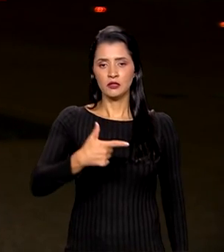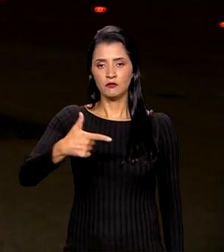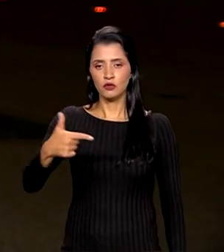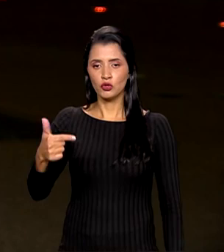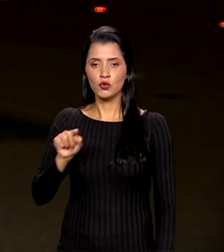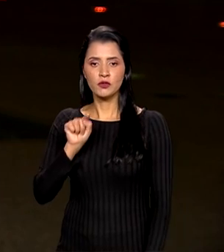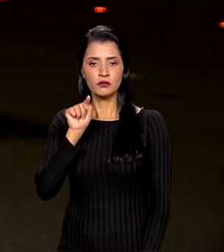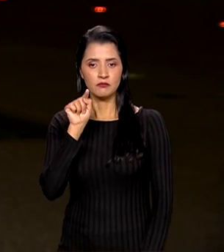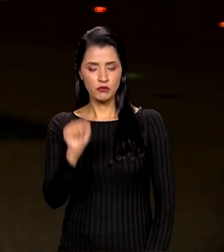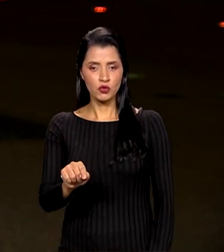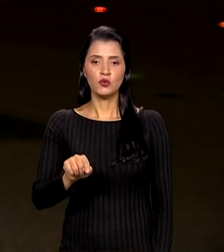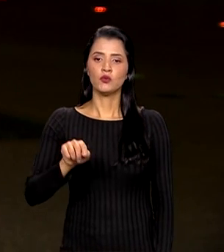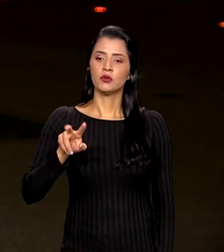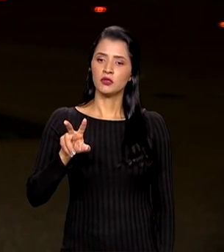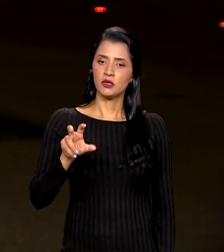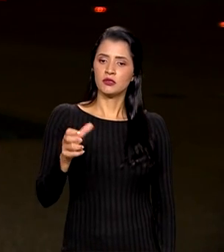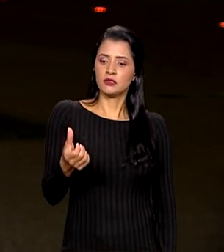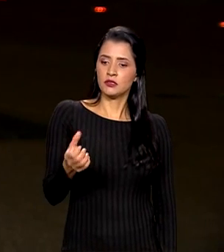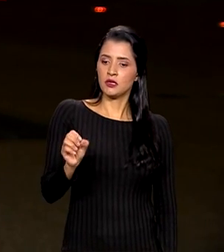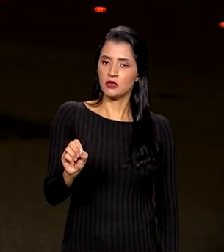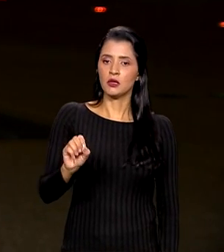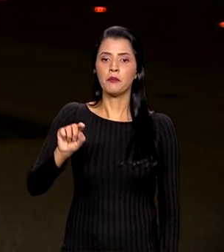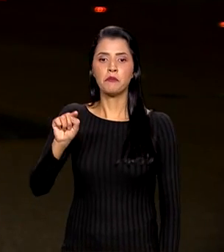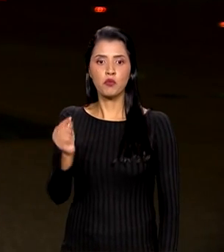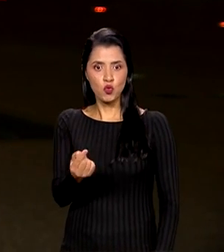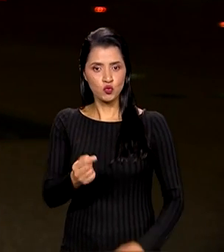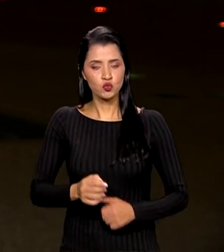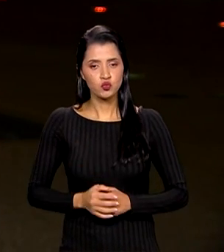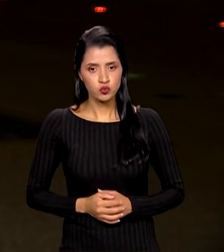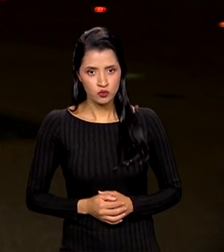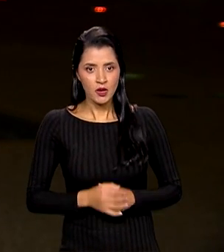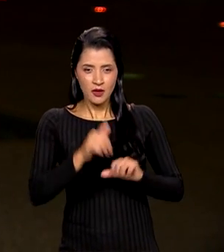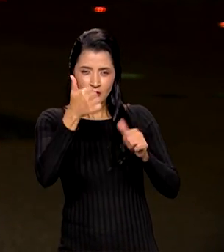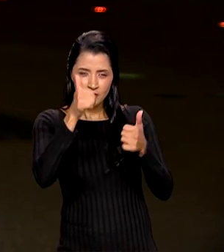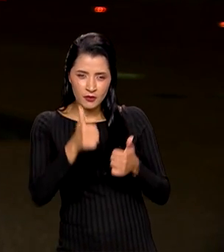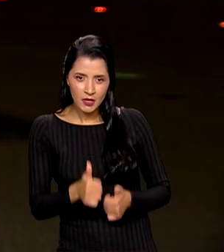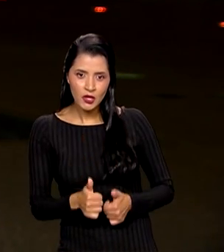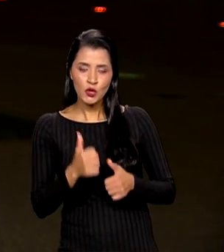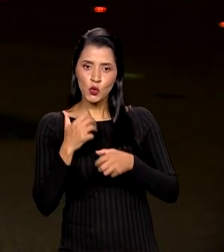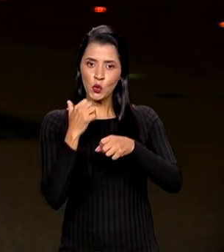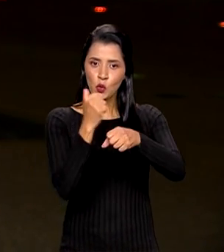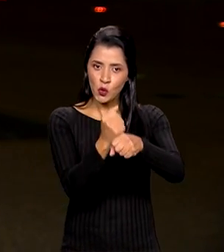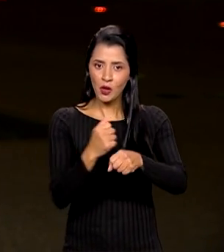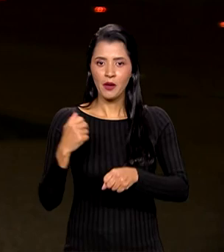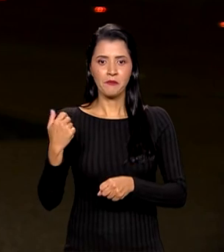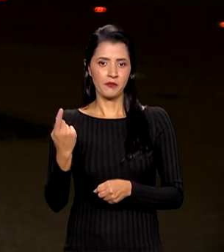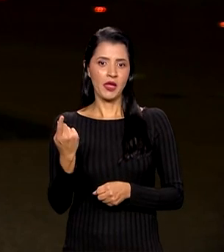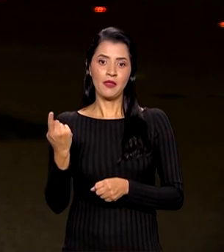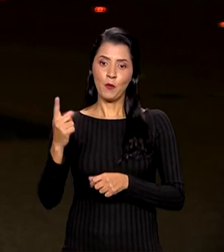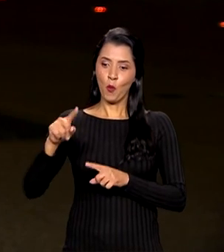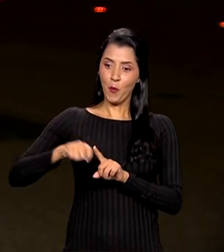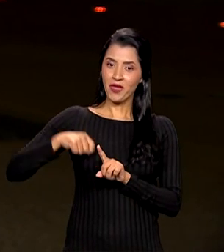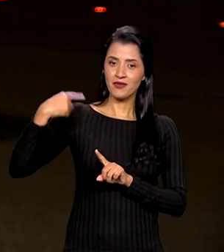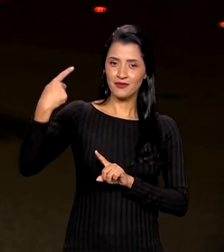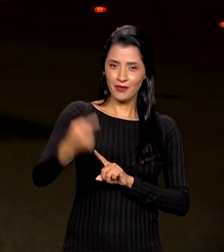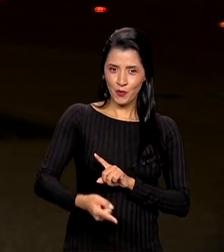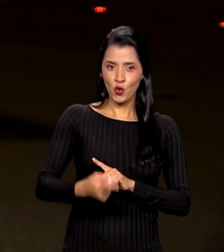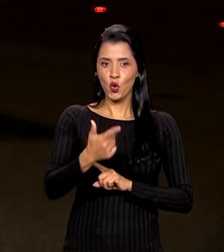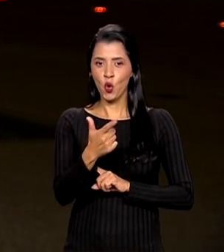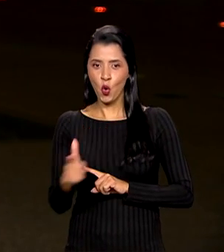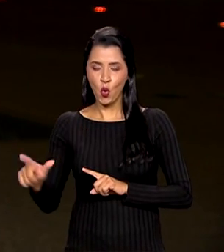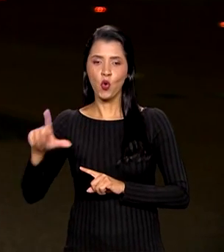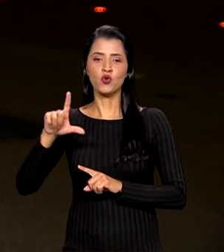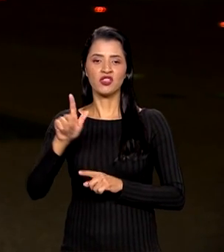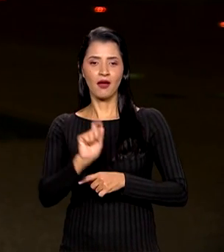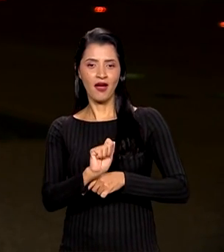.560 pontos. Essa revisão da FIT vem pouco mais de um mês depois que outra agência